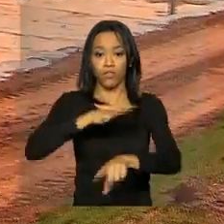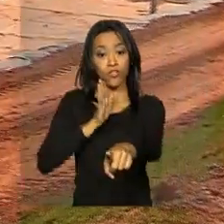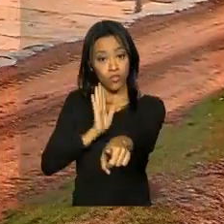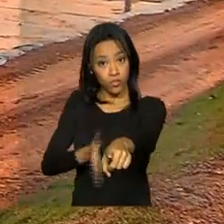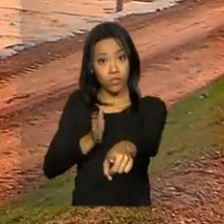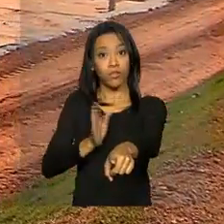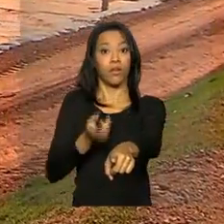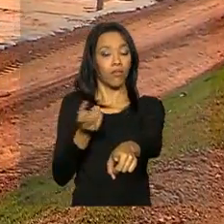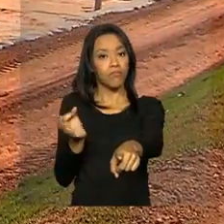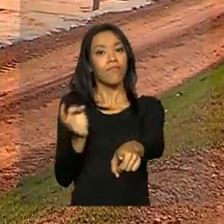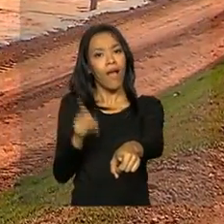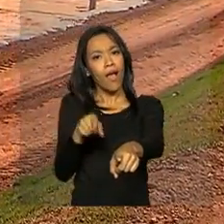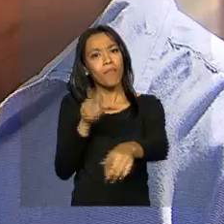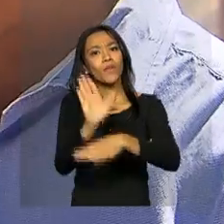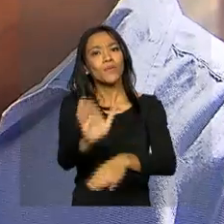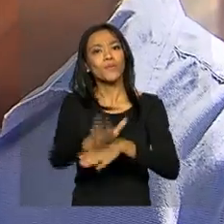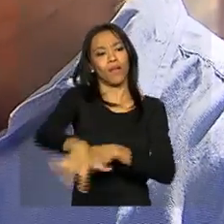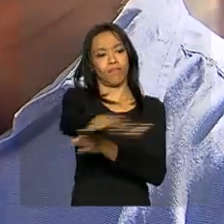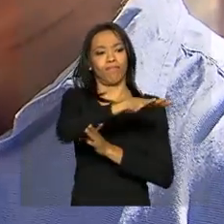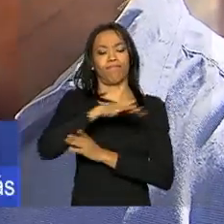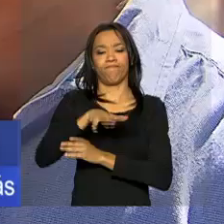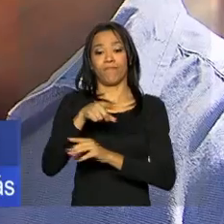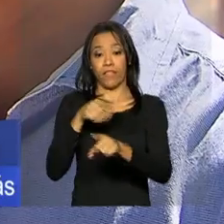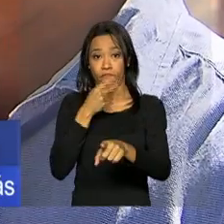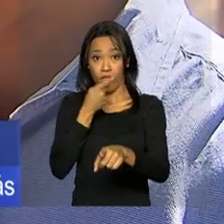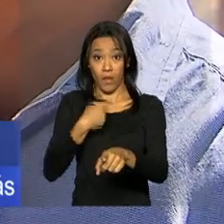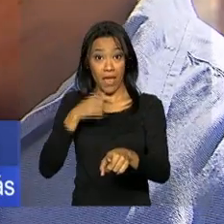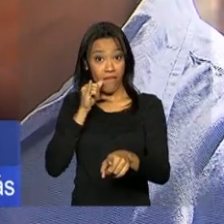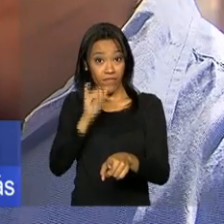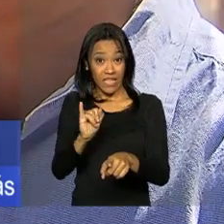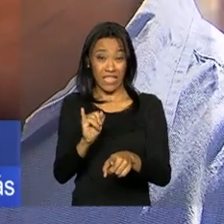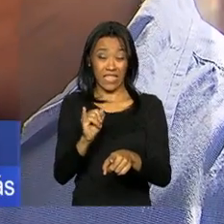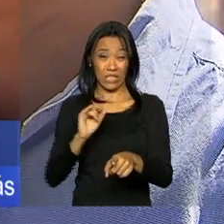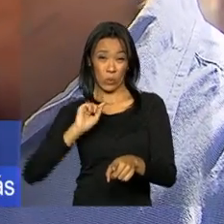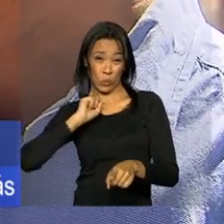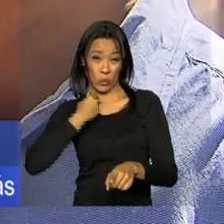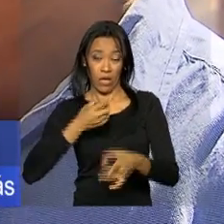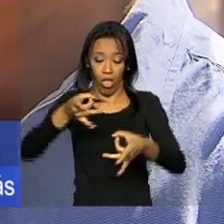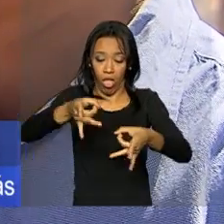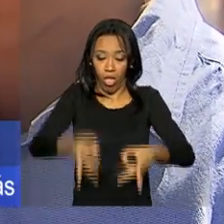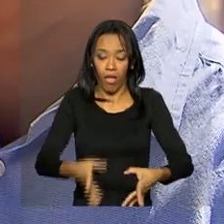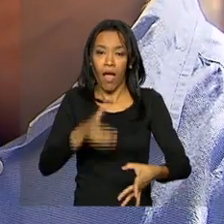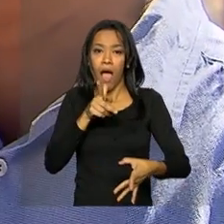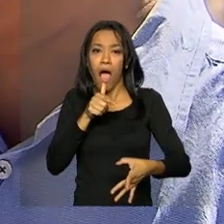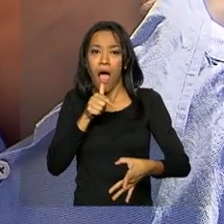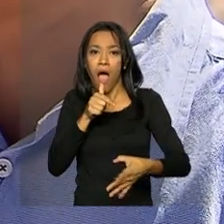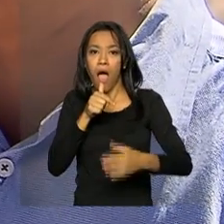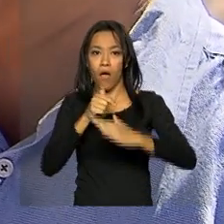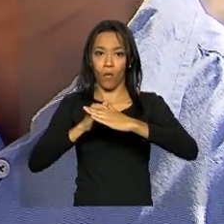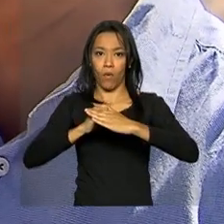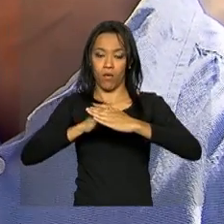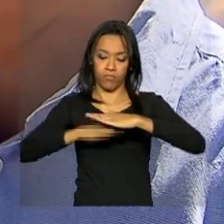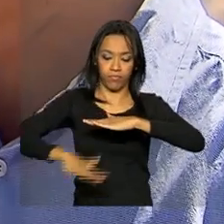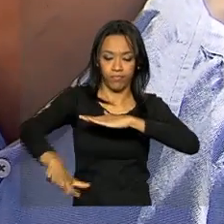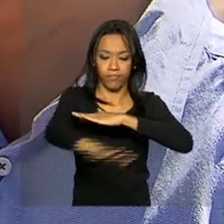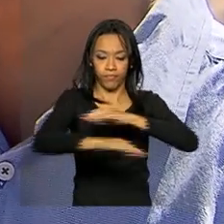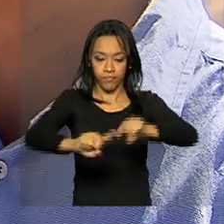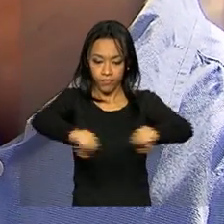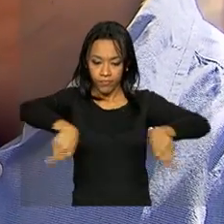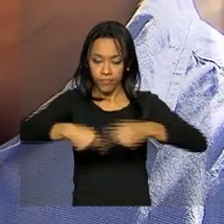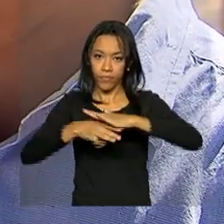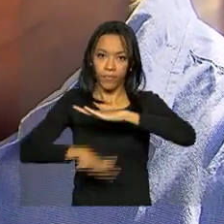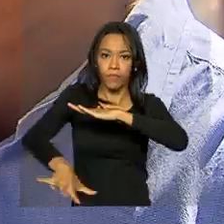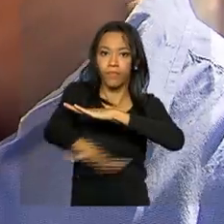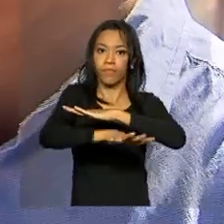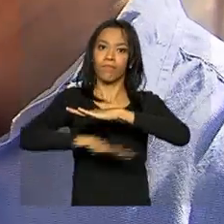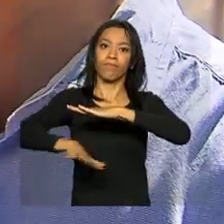ambiental será também para a região. Evita que haja contaminação na bacia do Rio Descoberto, na Barragem Descoberto, que é a